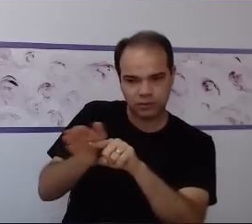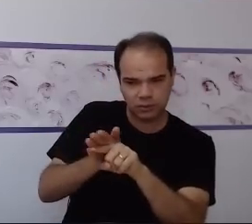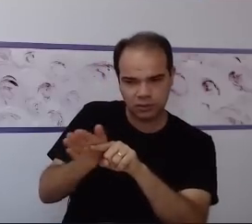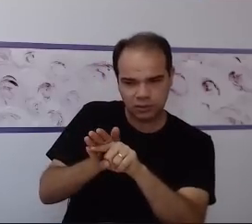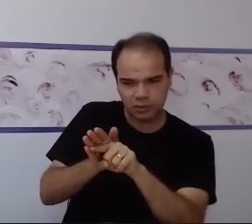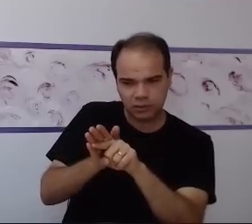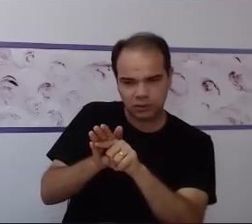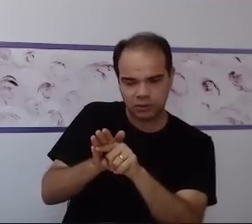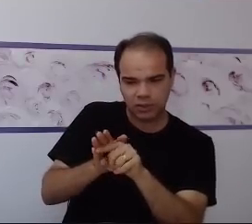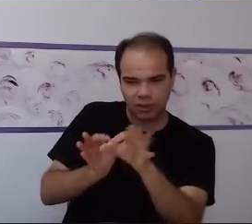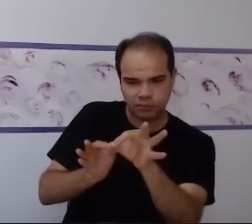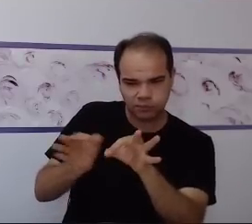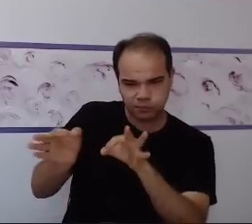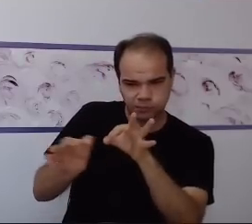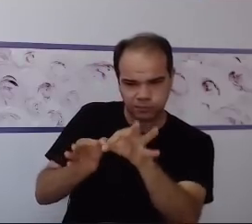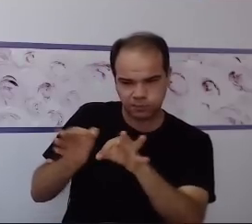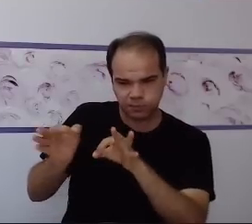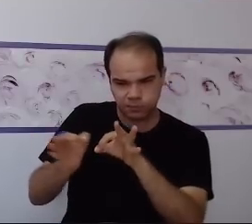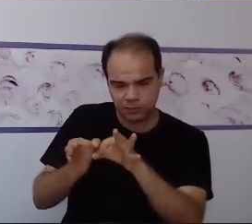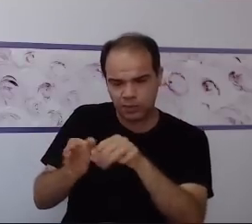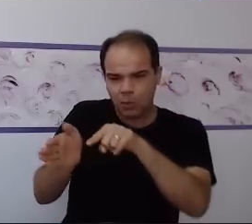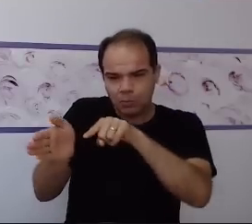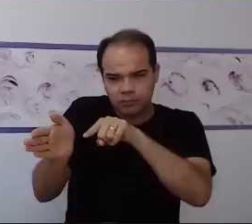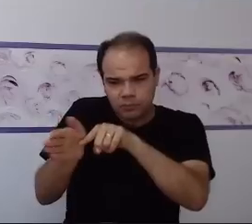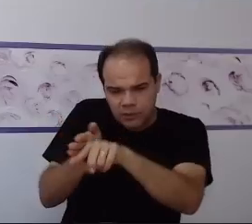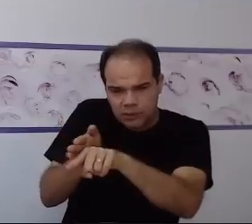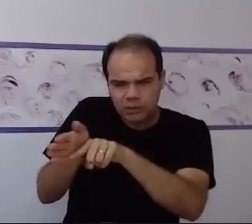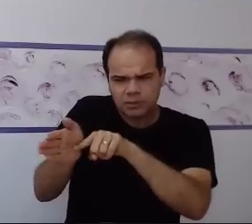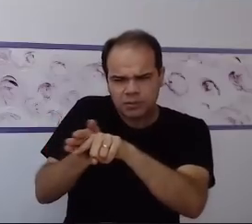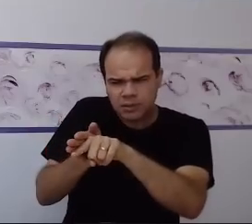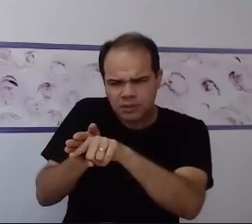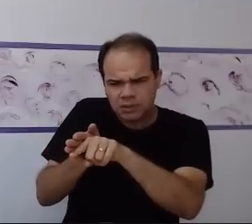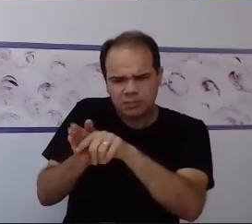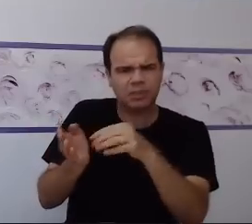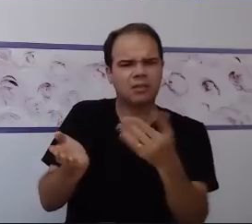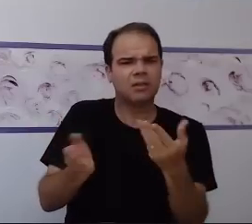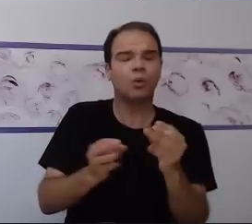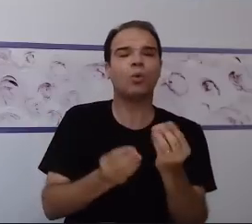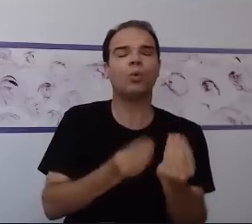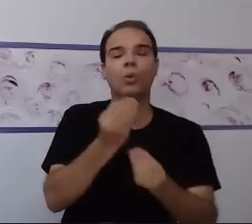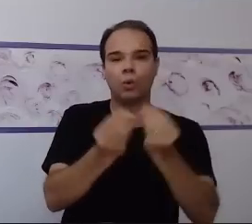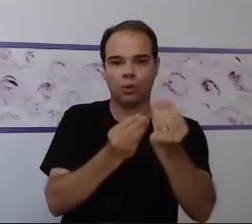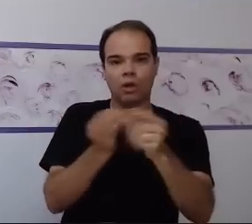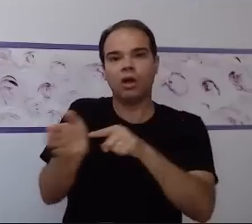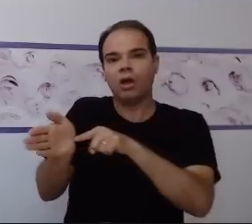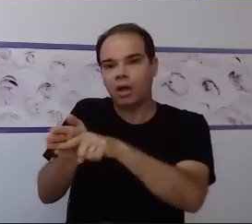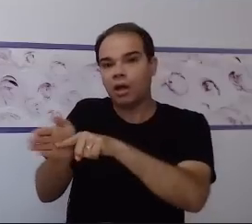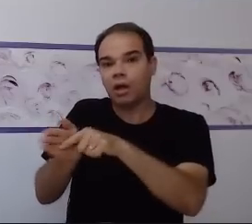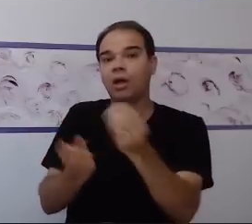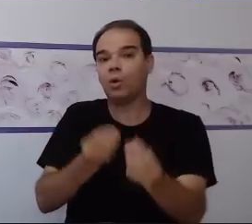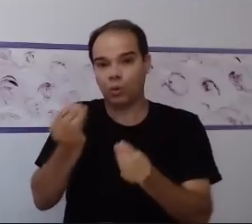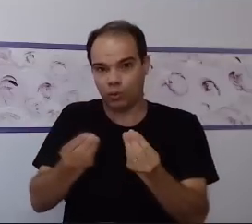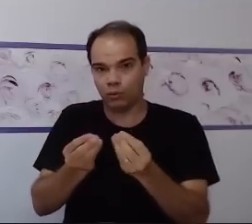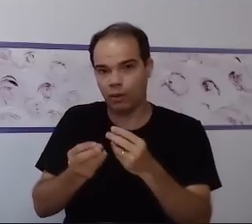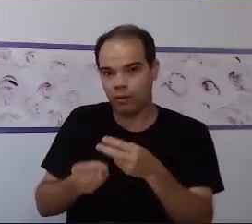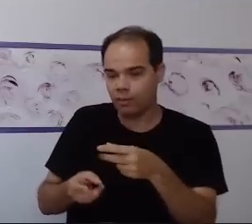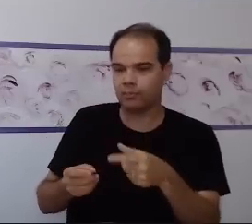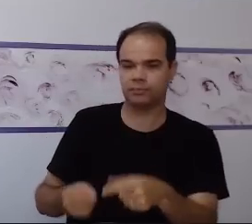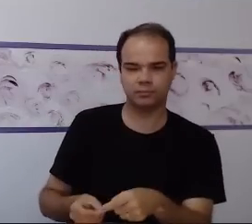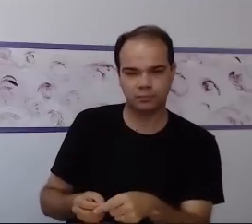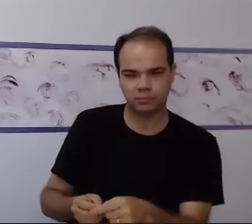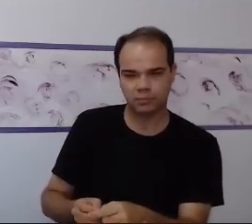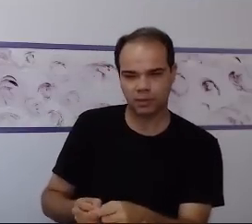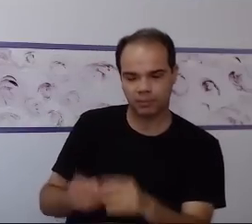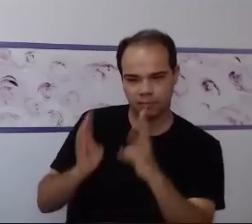feito através de uma avaliação clínica. E que tipo é essa avaliação clínica? Ela é uma avaliação de observação,